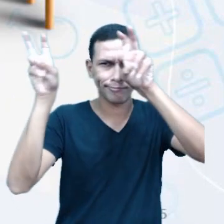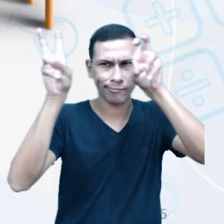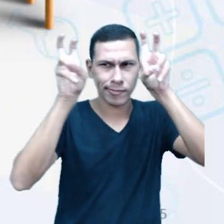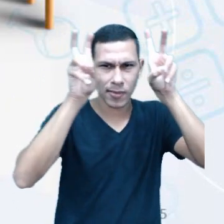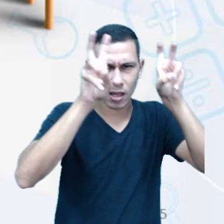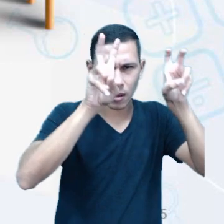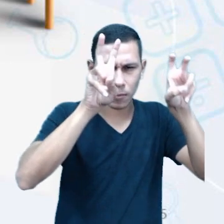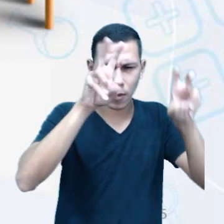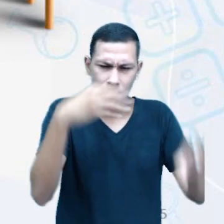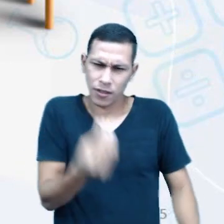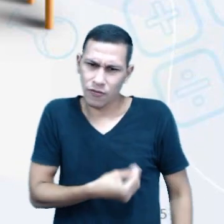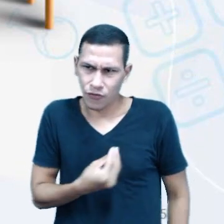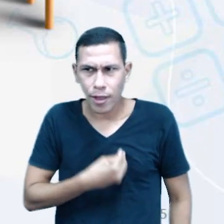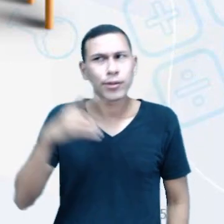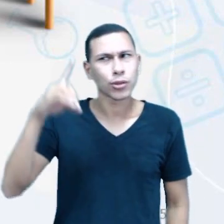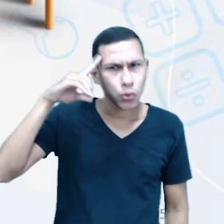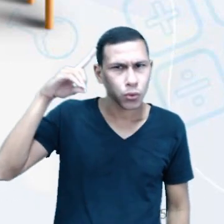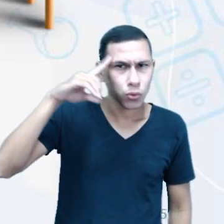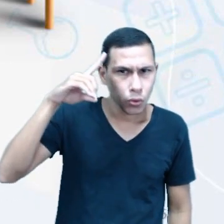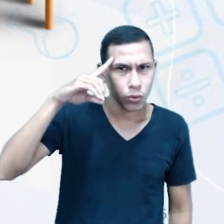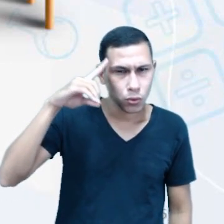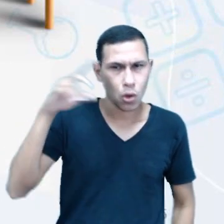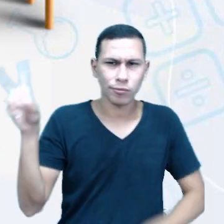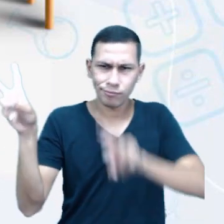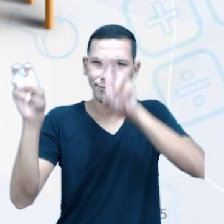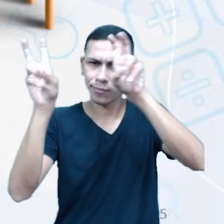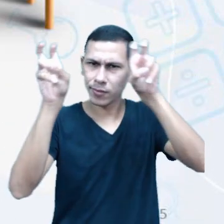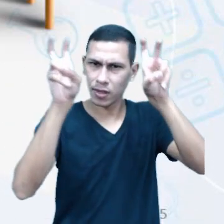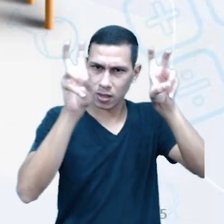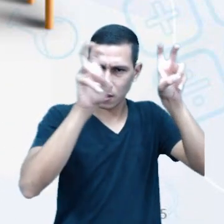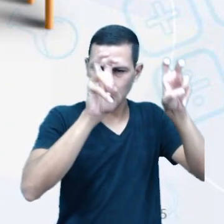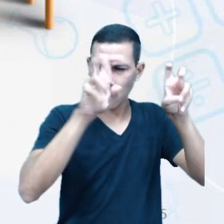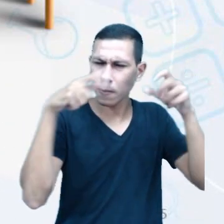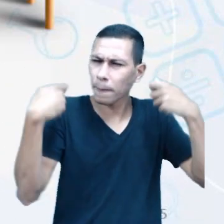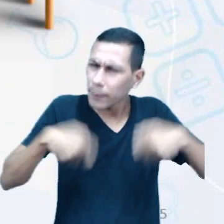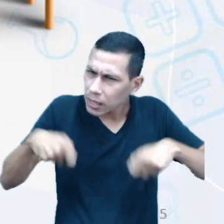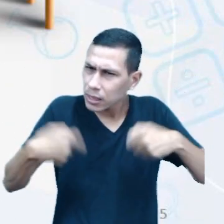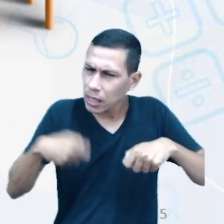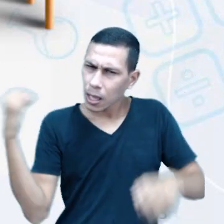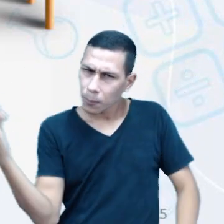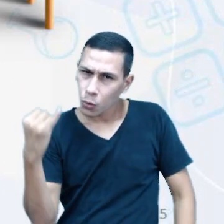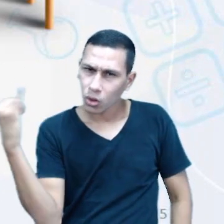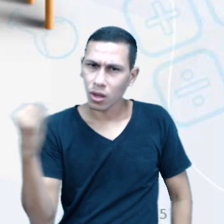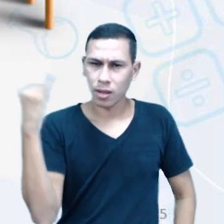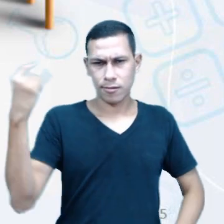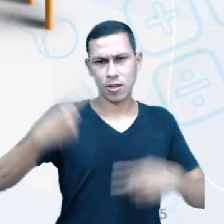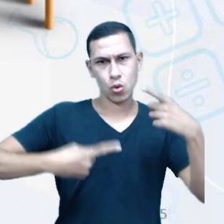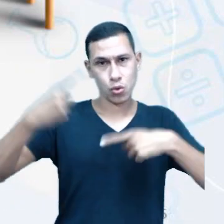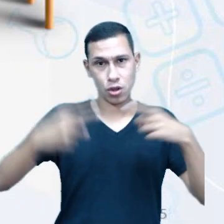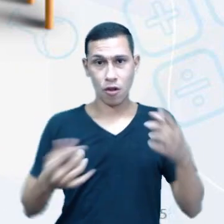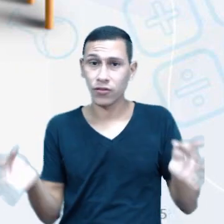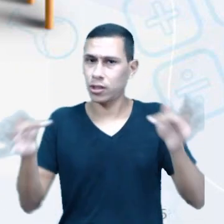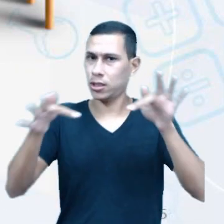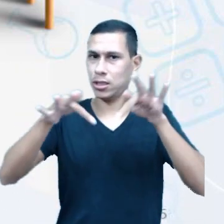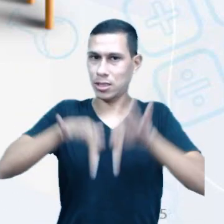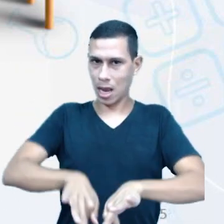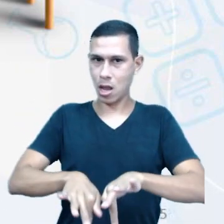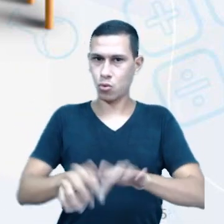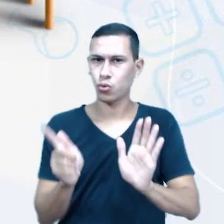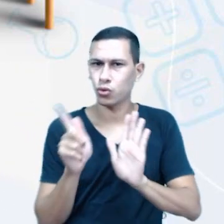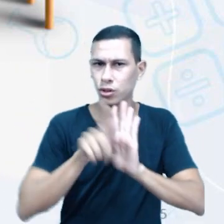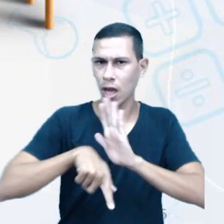temas que são atuais, que são importantes de serem discutidos. Afinal, o gênero charge